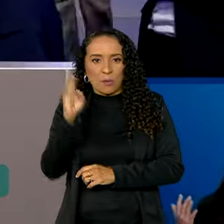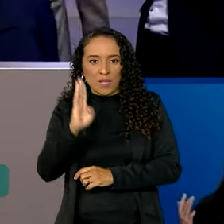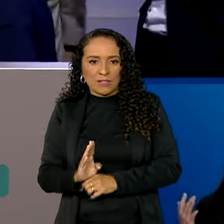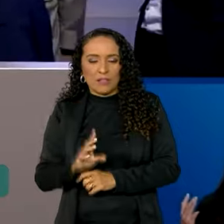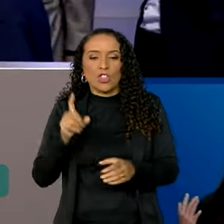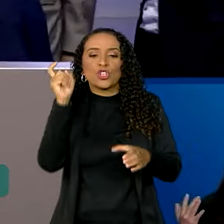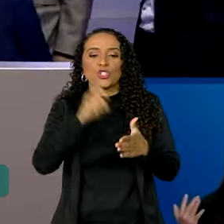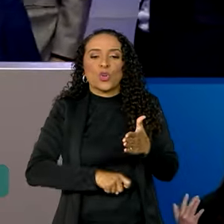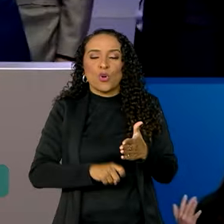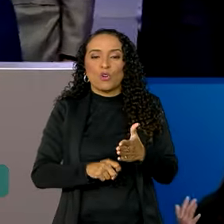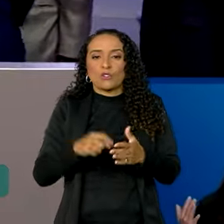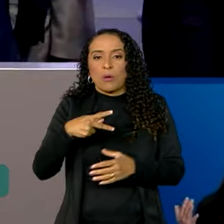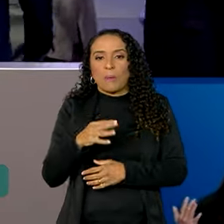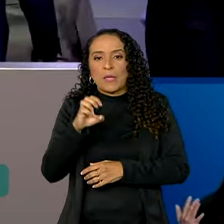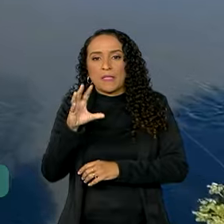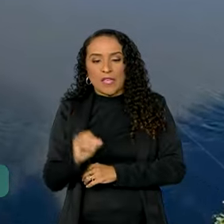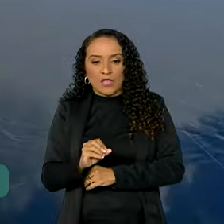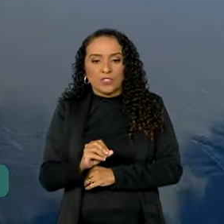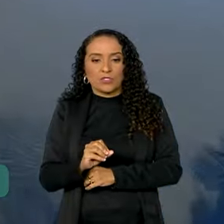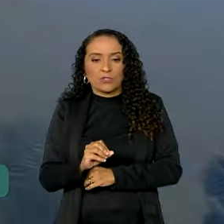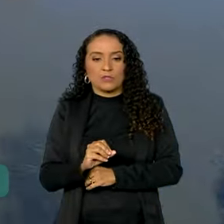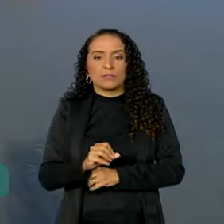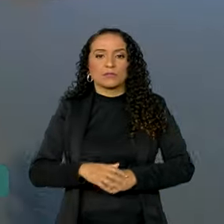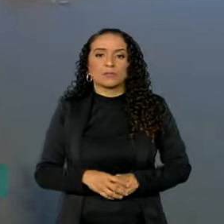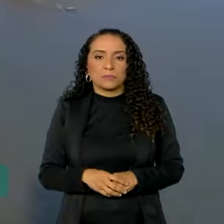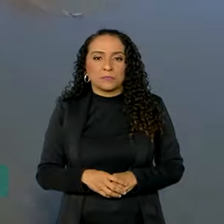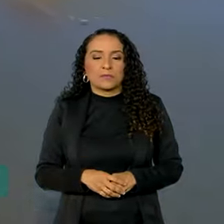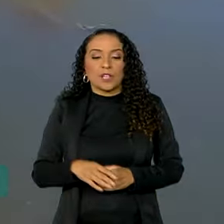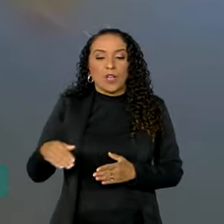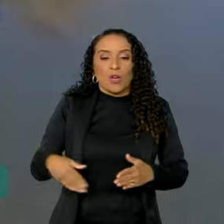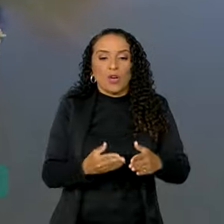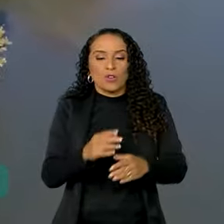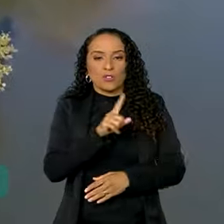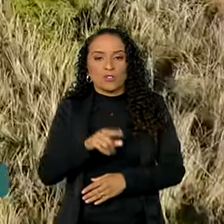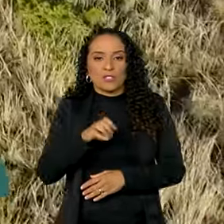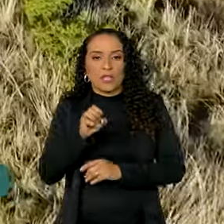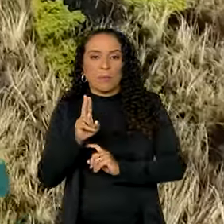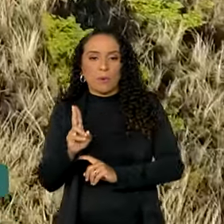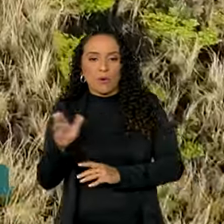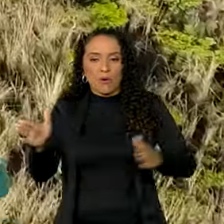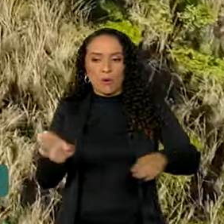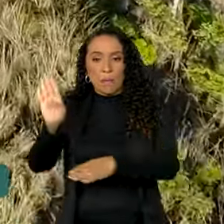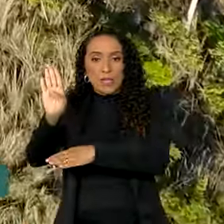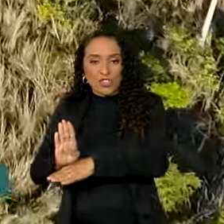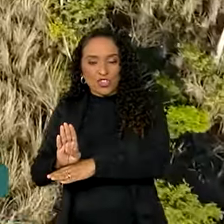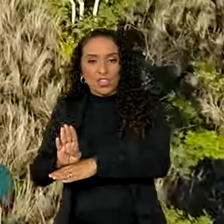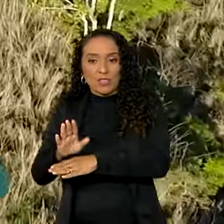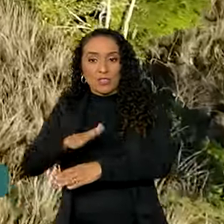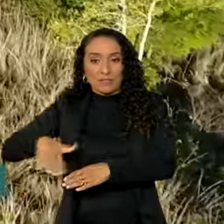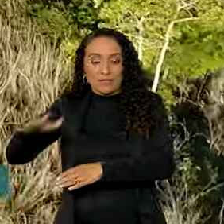pedágio, com 15,30%. Conhecida como Rota do Zebul, o trecho entre Betim, região